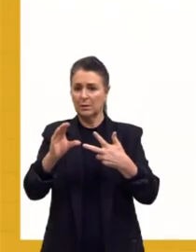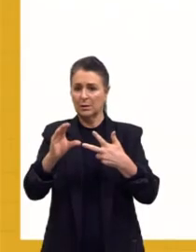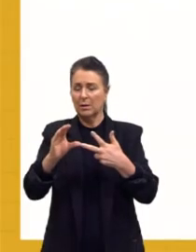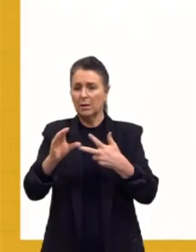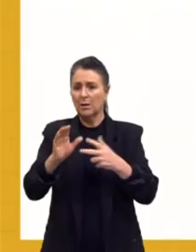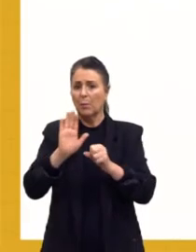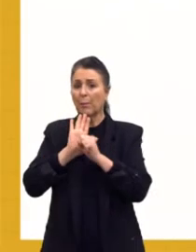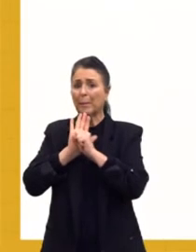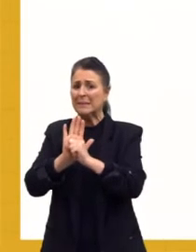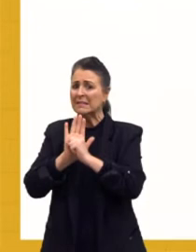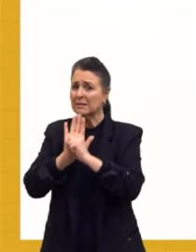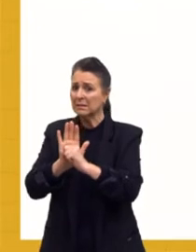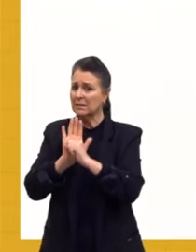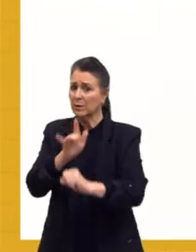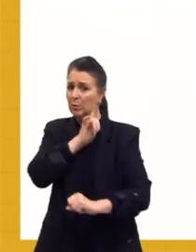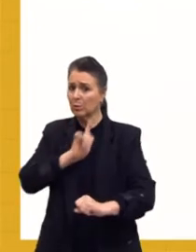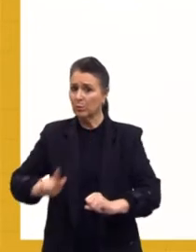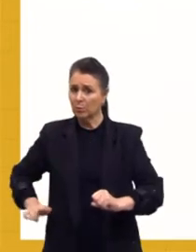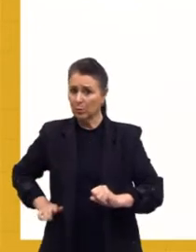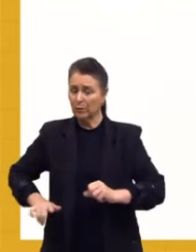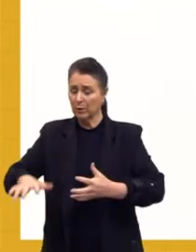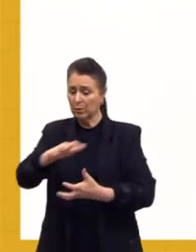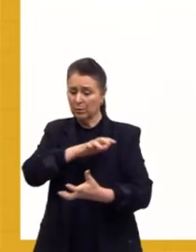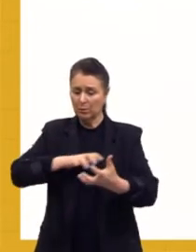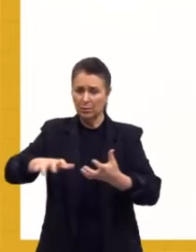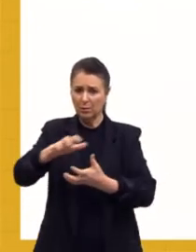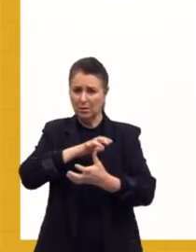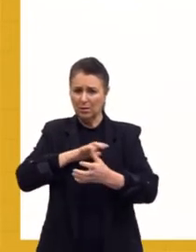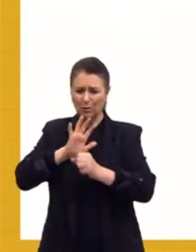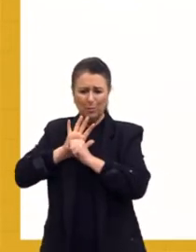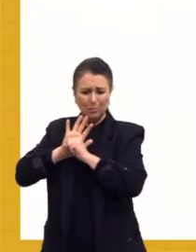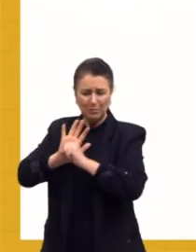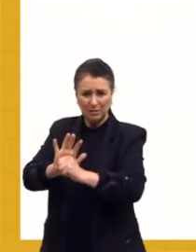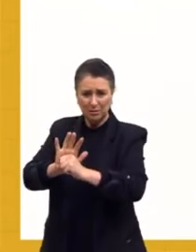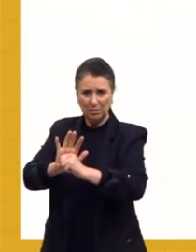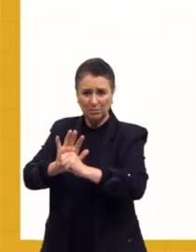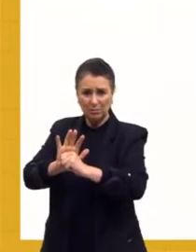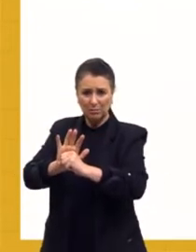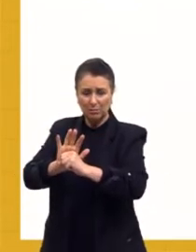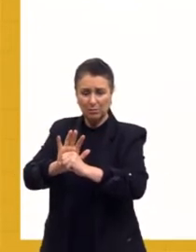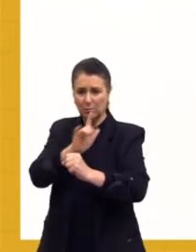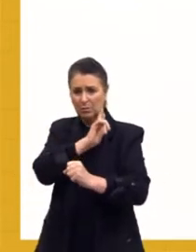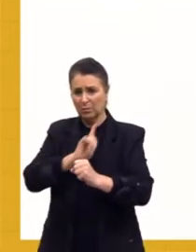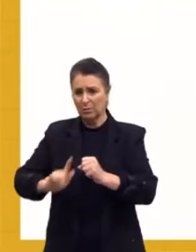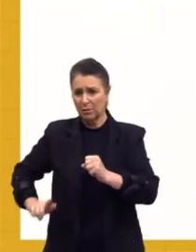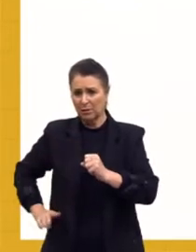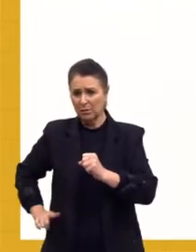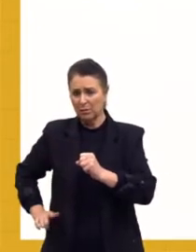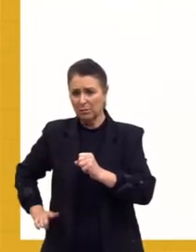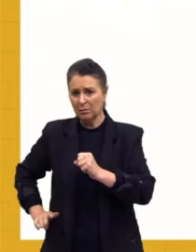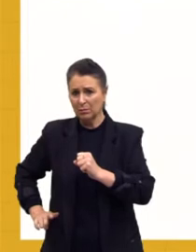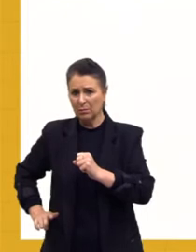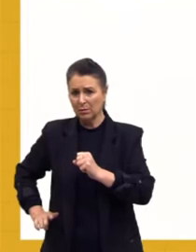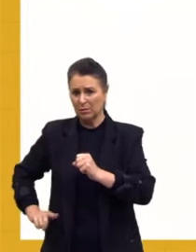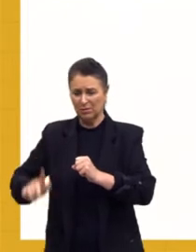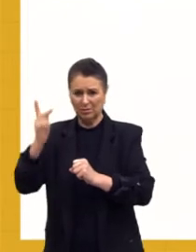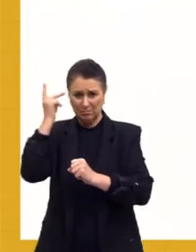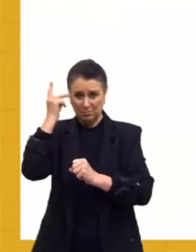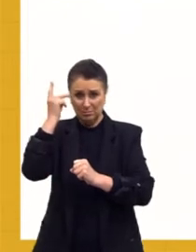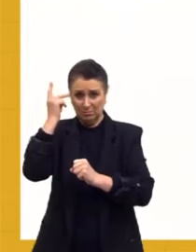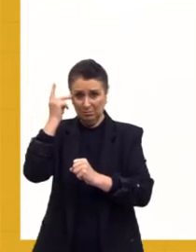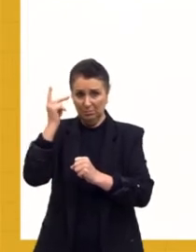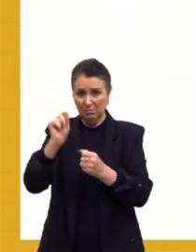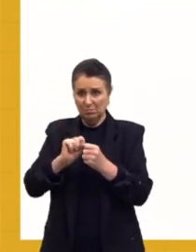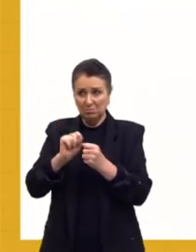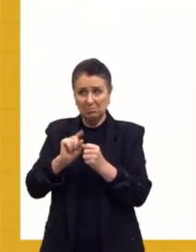Pressão do governo revolucionário. Será que foi a pressão, então, de São Paulo que fez isso? Não. Não era uma